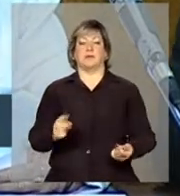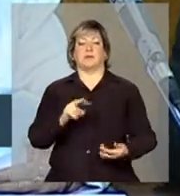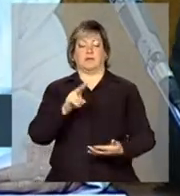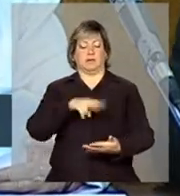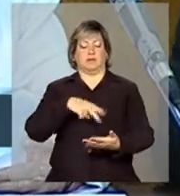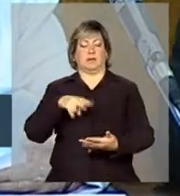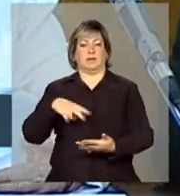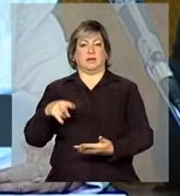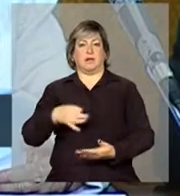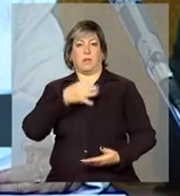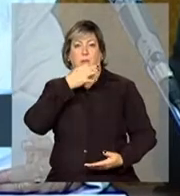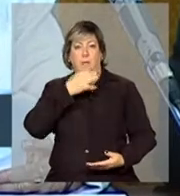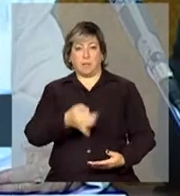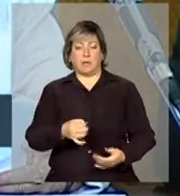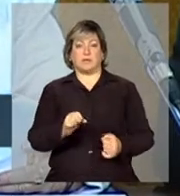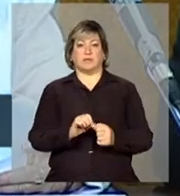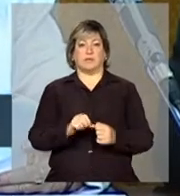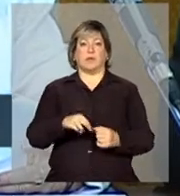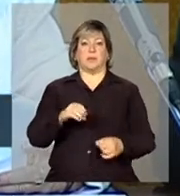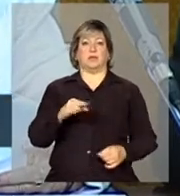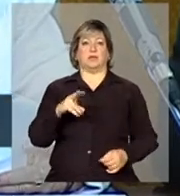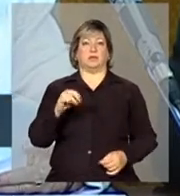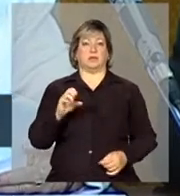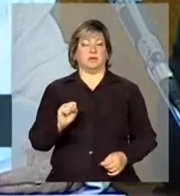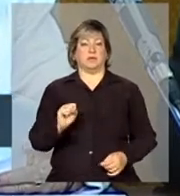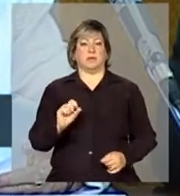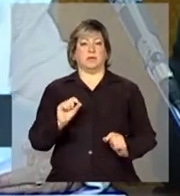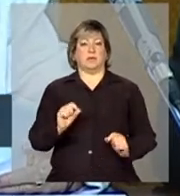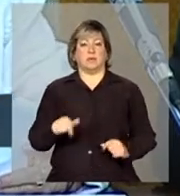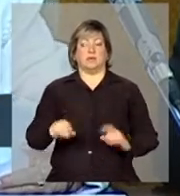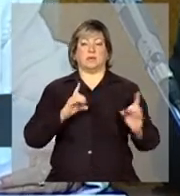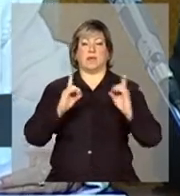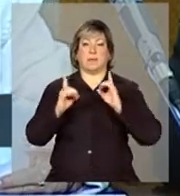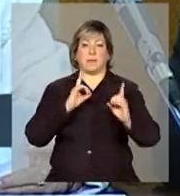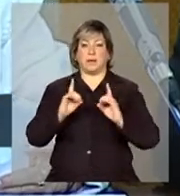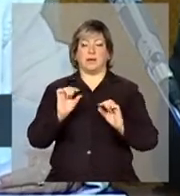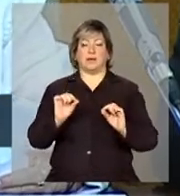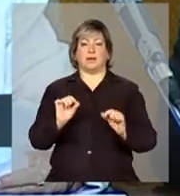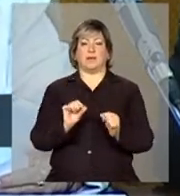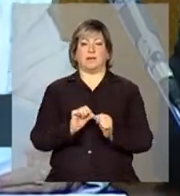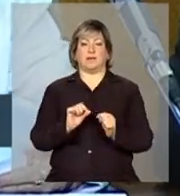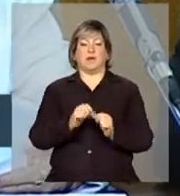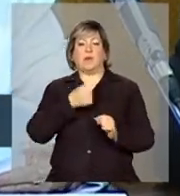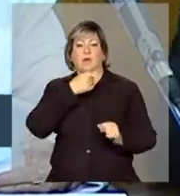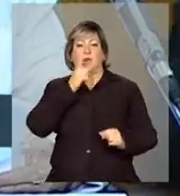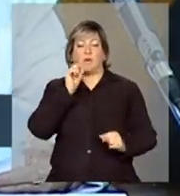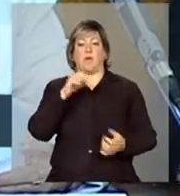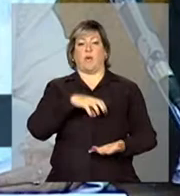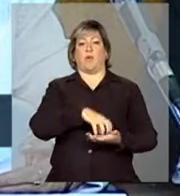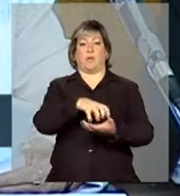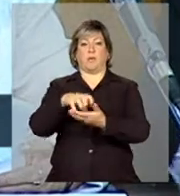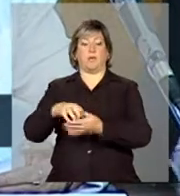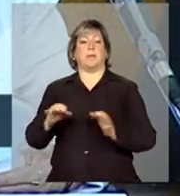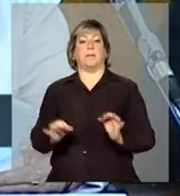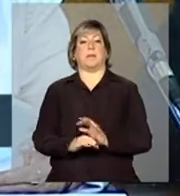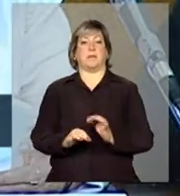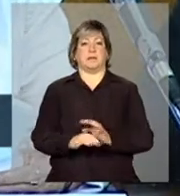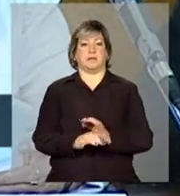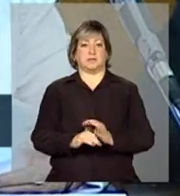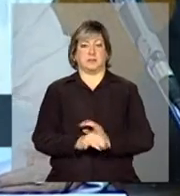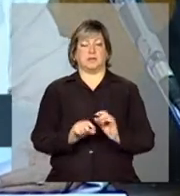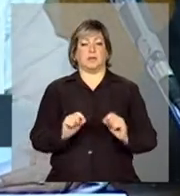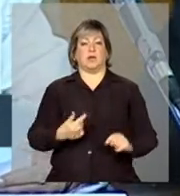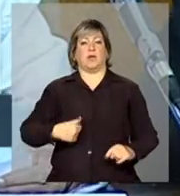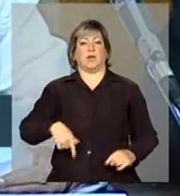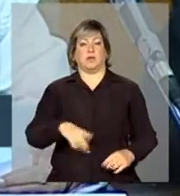proposta de exposição de motivos, fruto do debate ontem das comissões e da preparação da